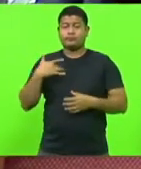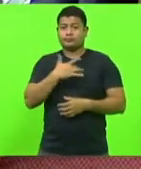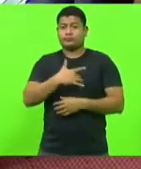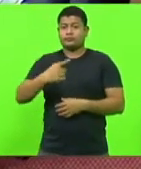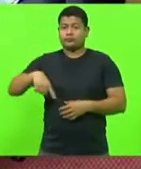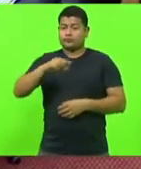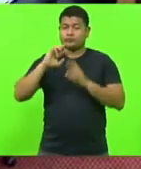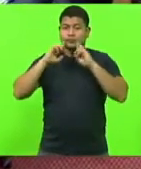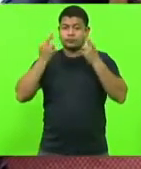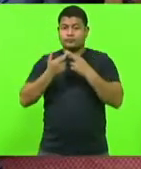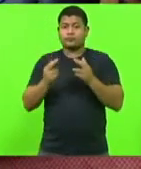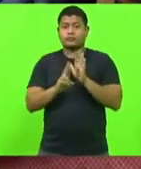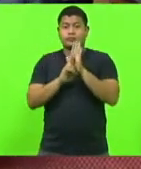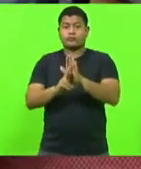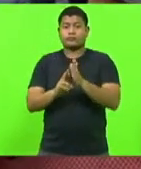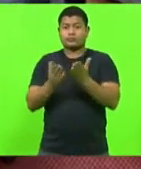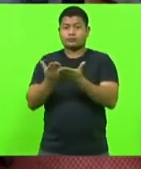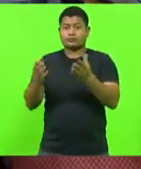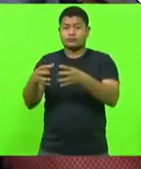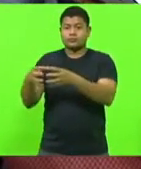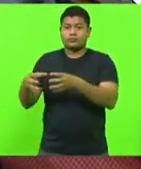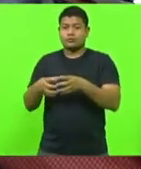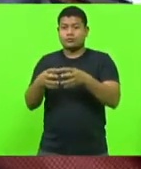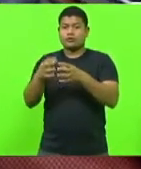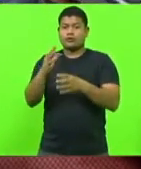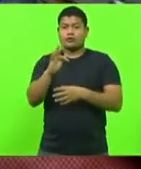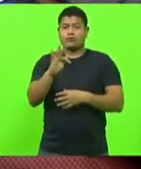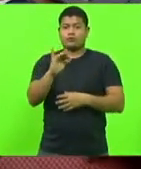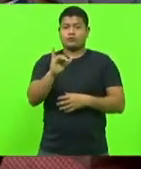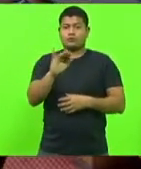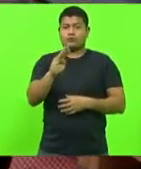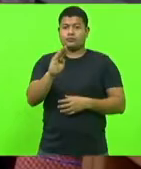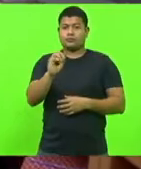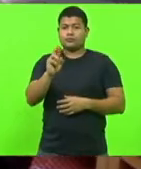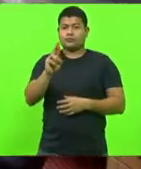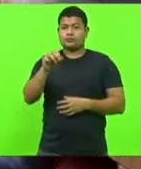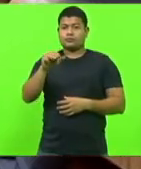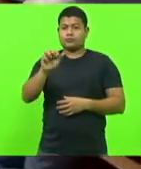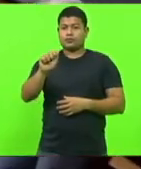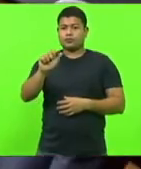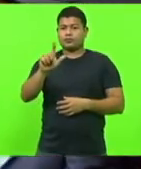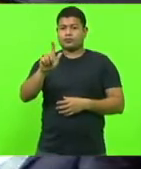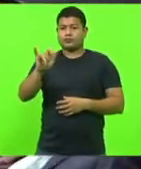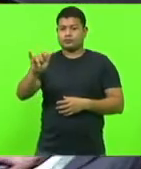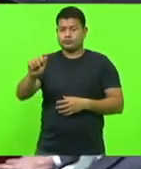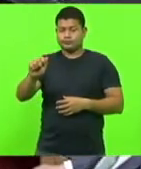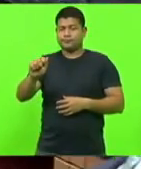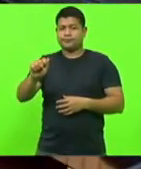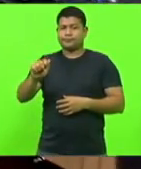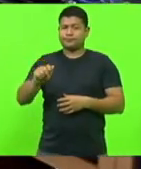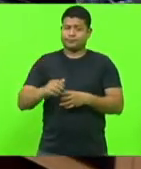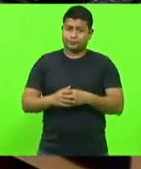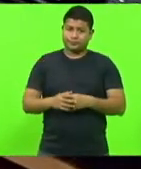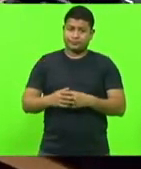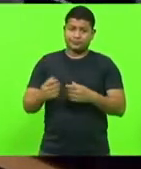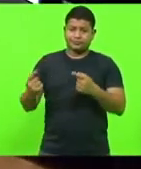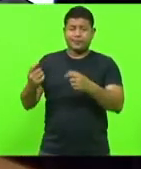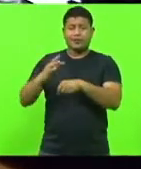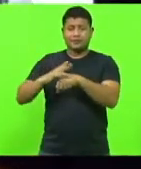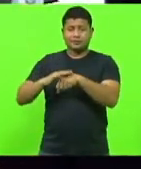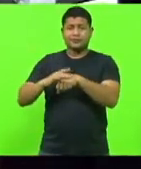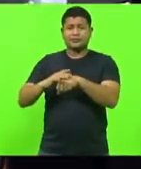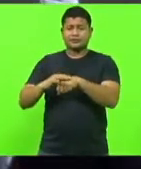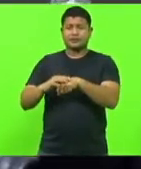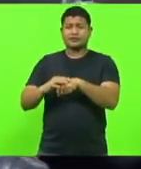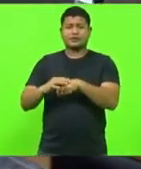reunião com representantes dos grupos fibromiálgicos. A fibromialgia é uma doença, às